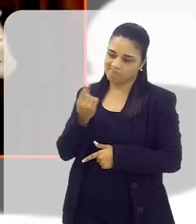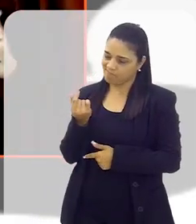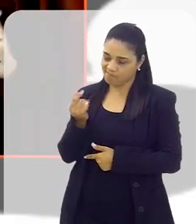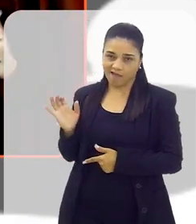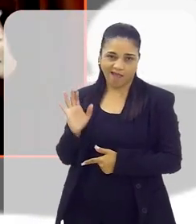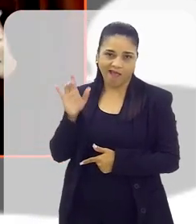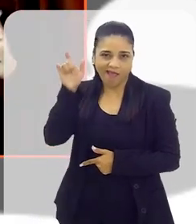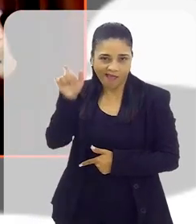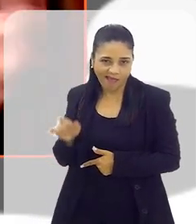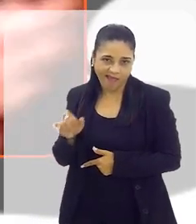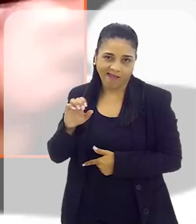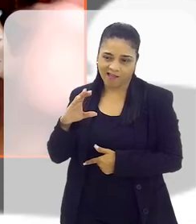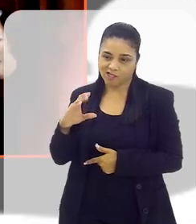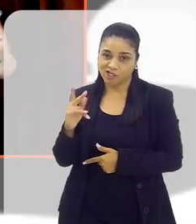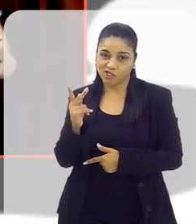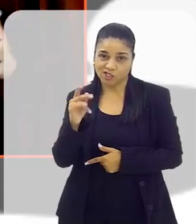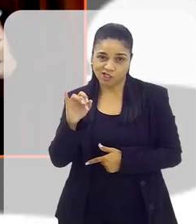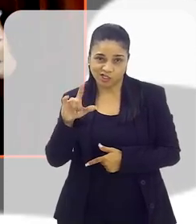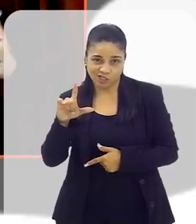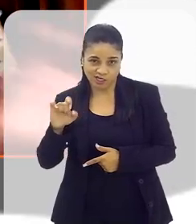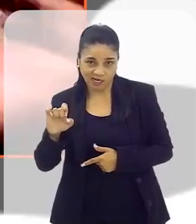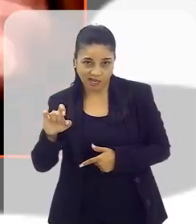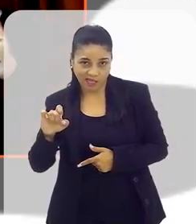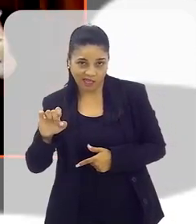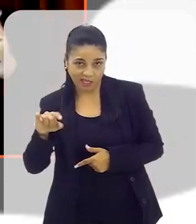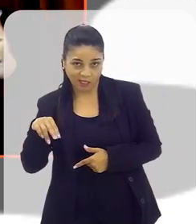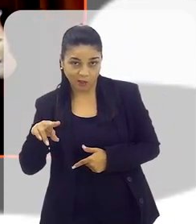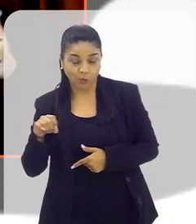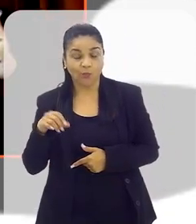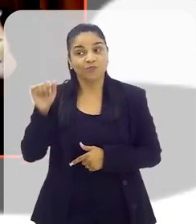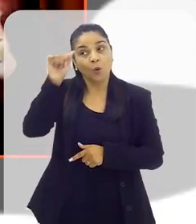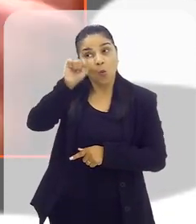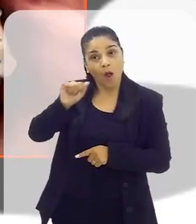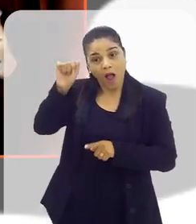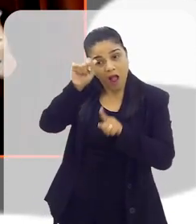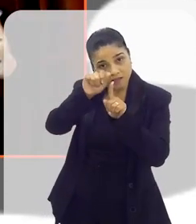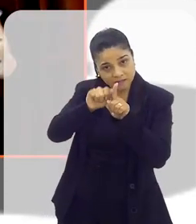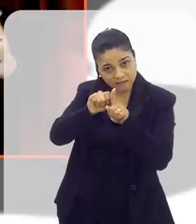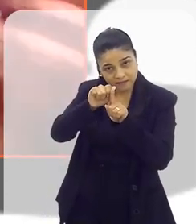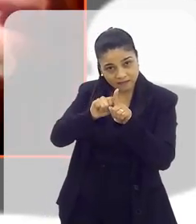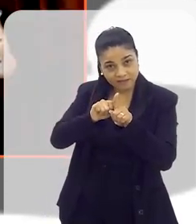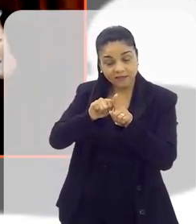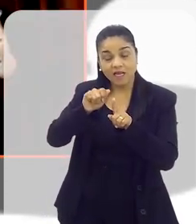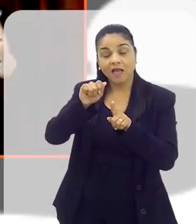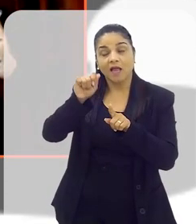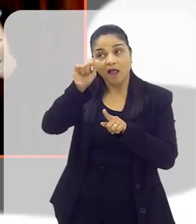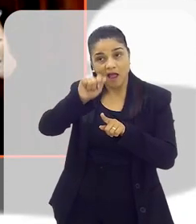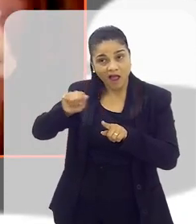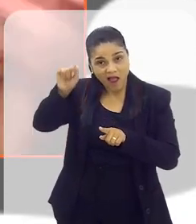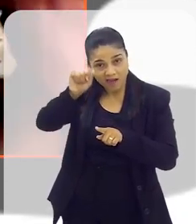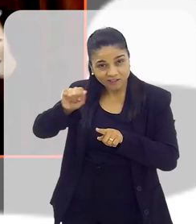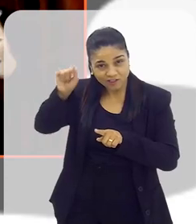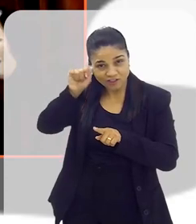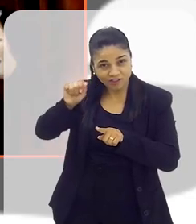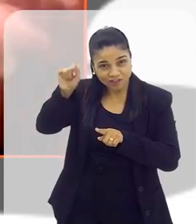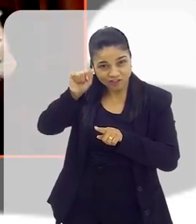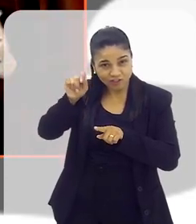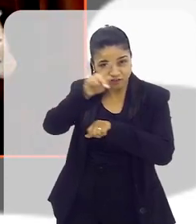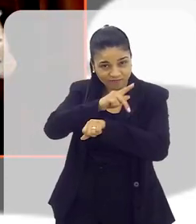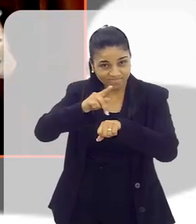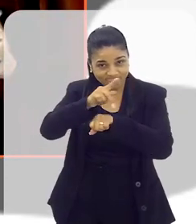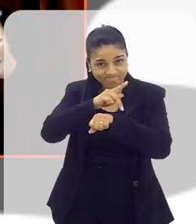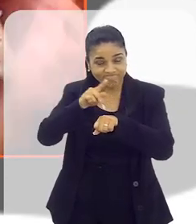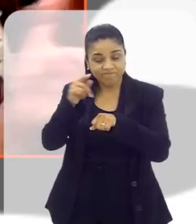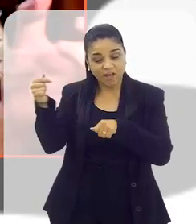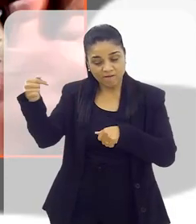aquisitivo. Já o argentino, ele viaja para o Brasil em função da moeda. Na realidade, a gente vive um fluxo